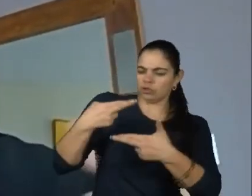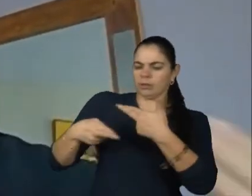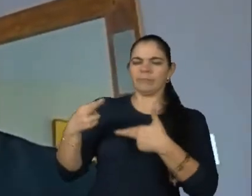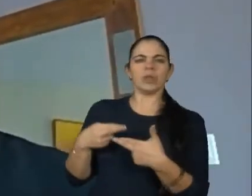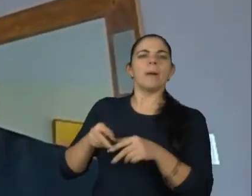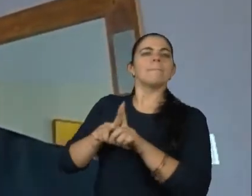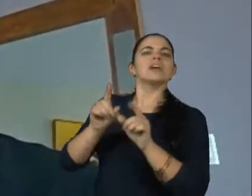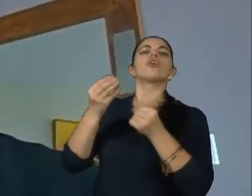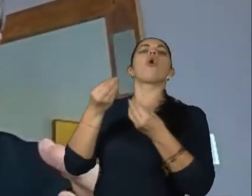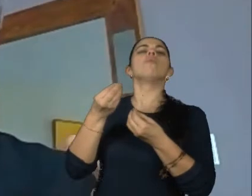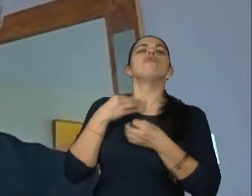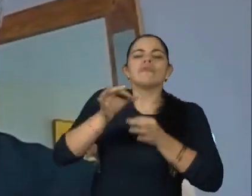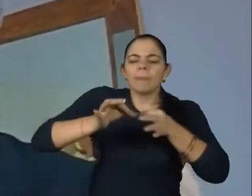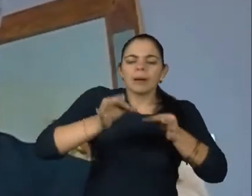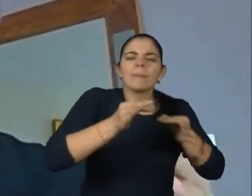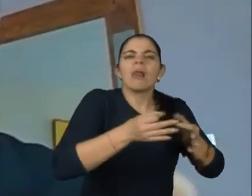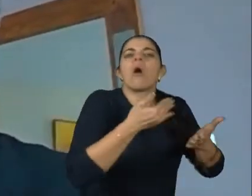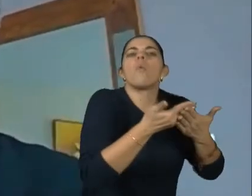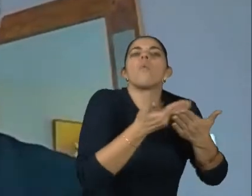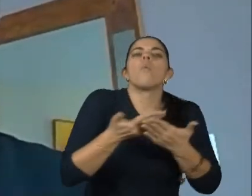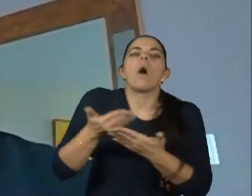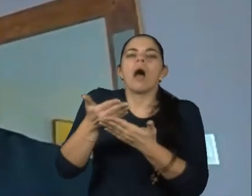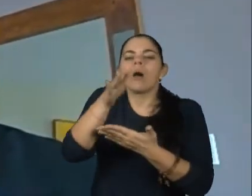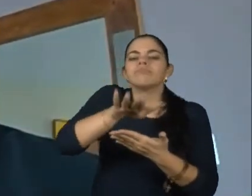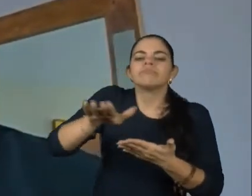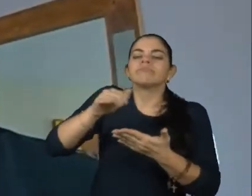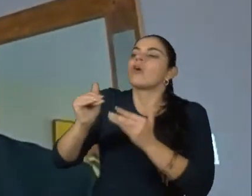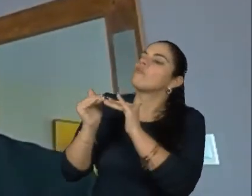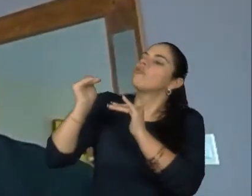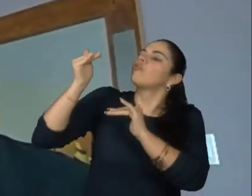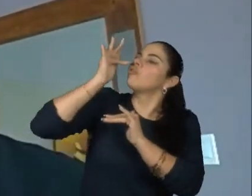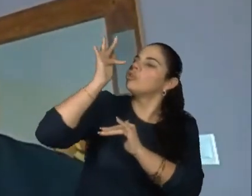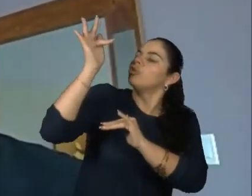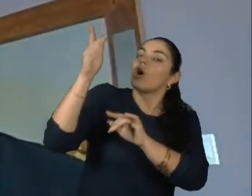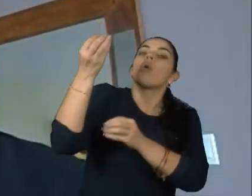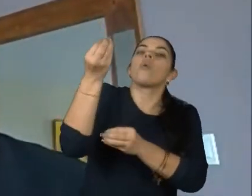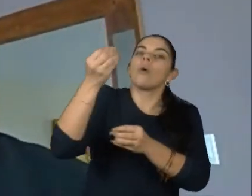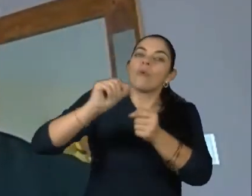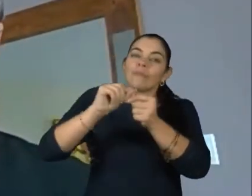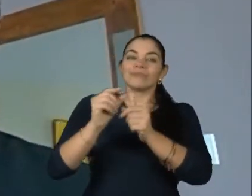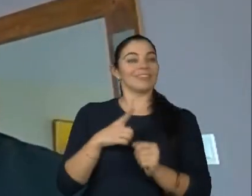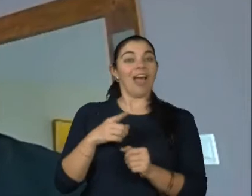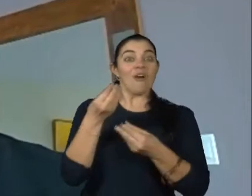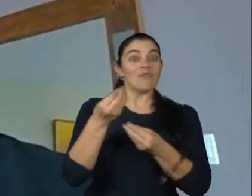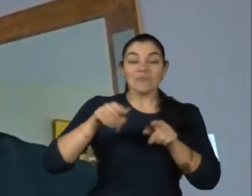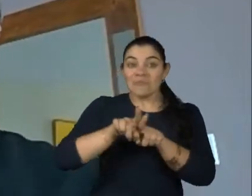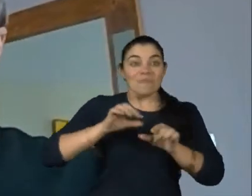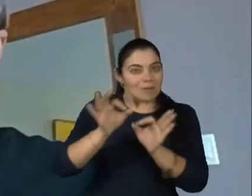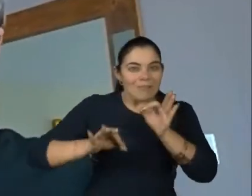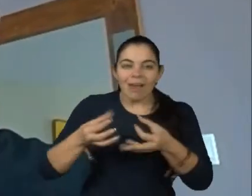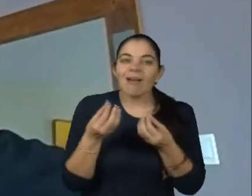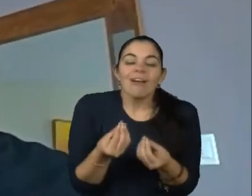Mas como é que nós vamos preparar um adulto ou uma adulta para chegar lá, né? Nós vamos preparar oportunizando, nós vamos preparar